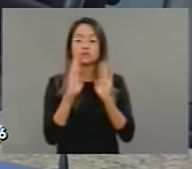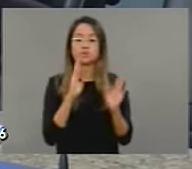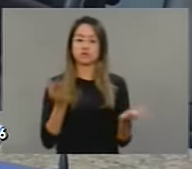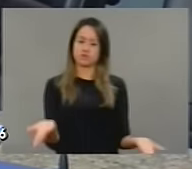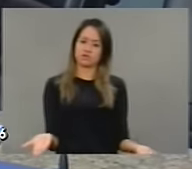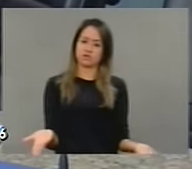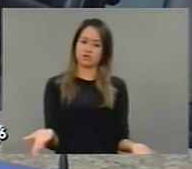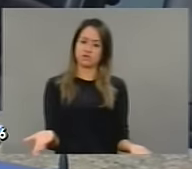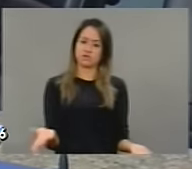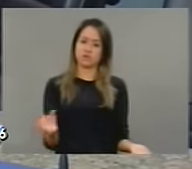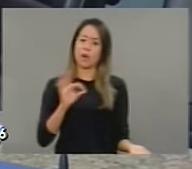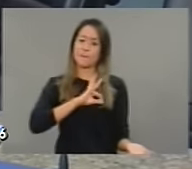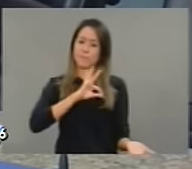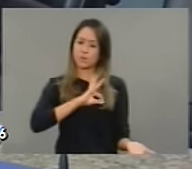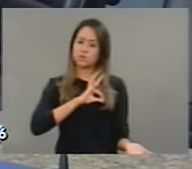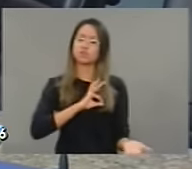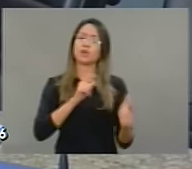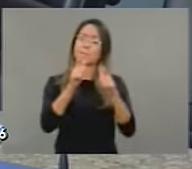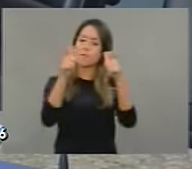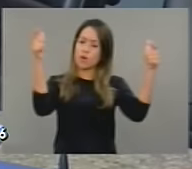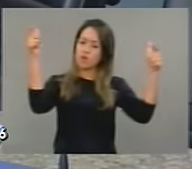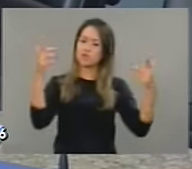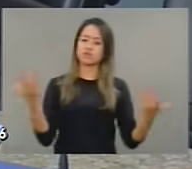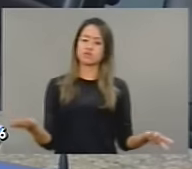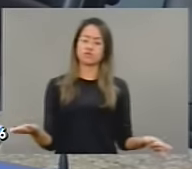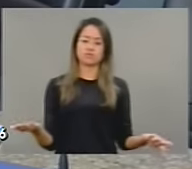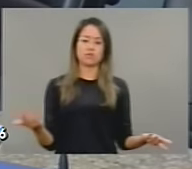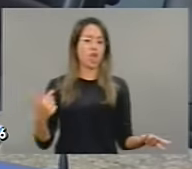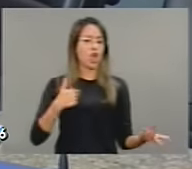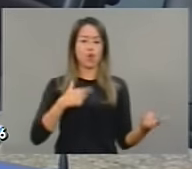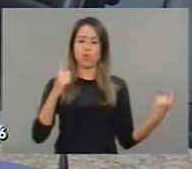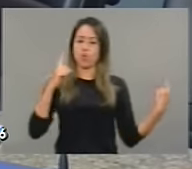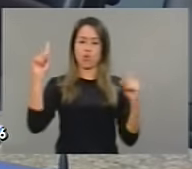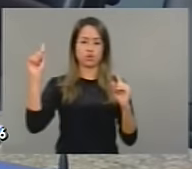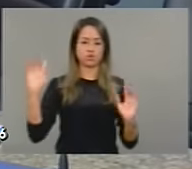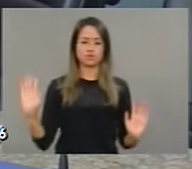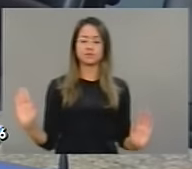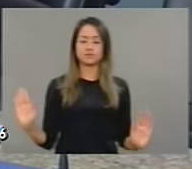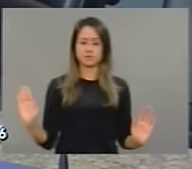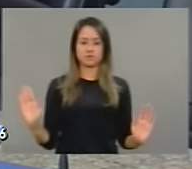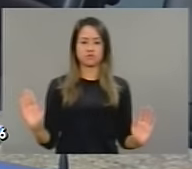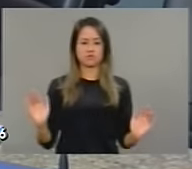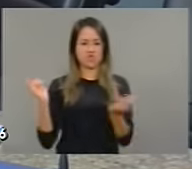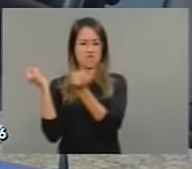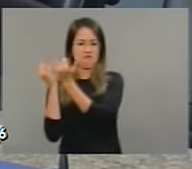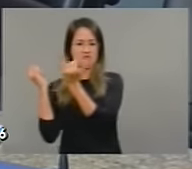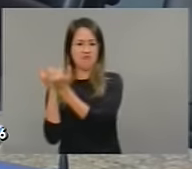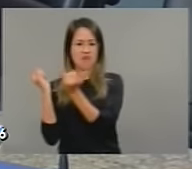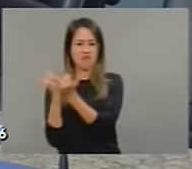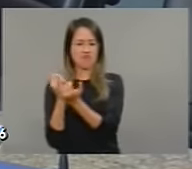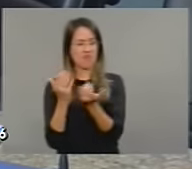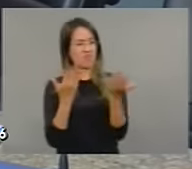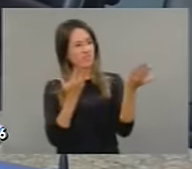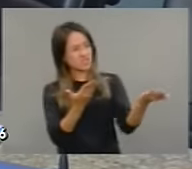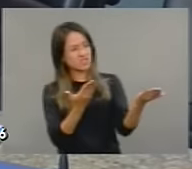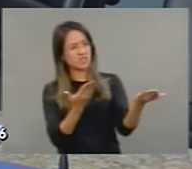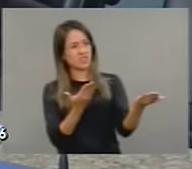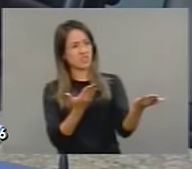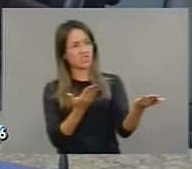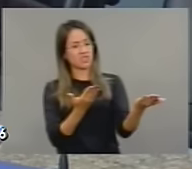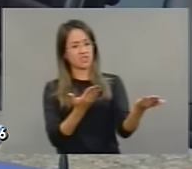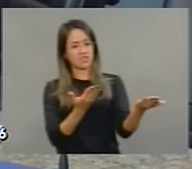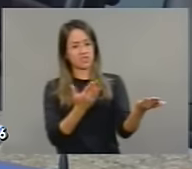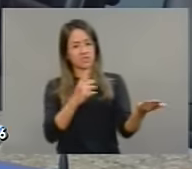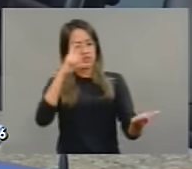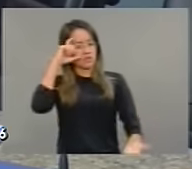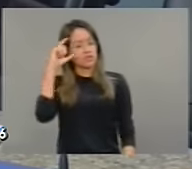militar é maioria. Então, registrar que eu sou totalmente contra a condenação, deputado Leonardo, sem direito a ampla defesa, contraditório, o deputado não teve